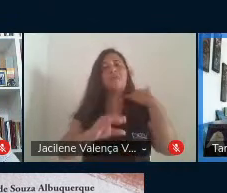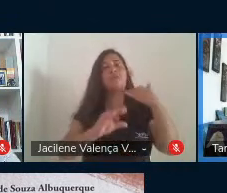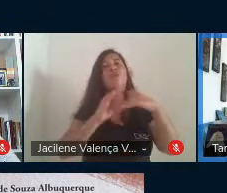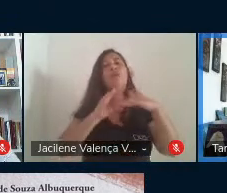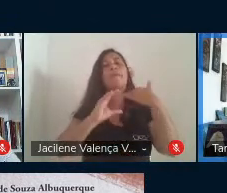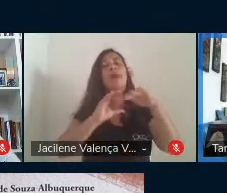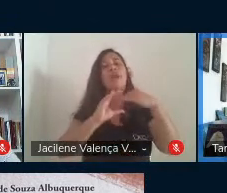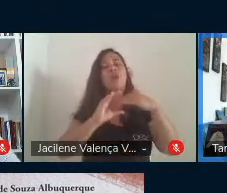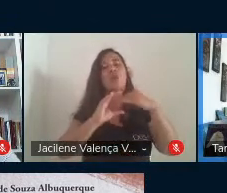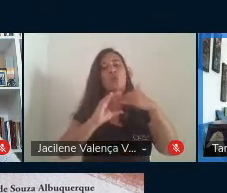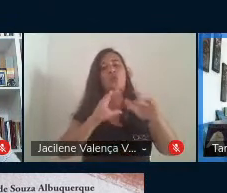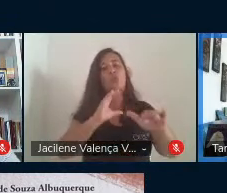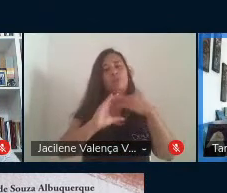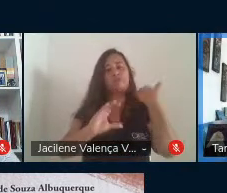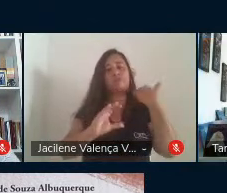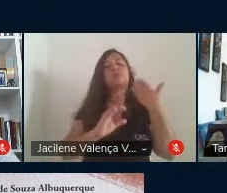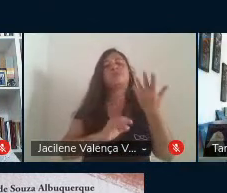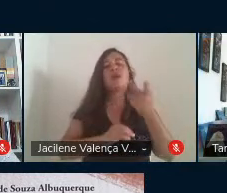Ela diz assim,